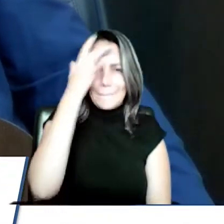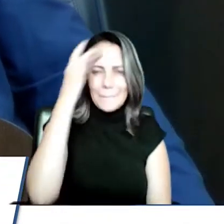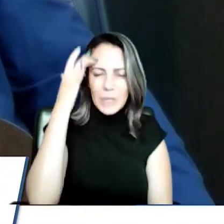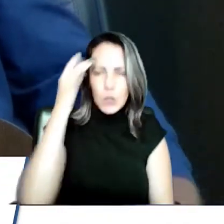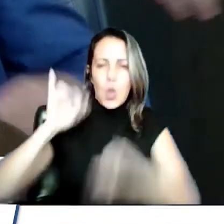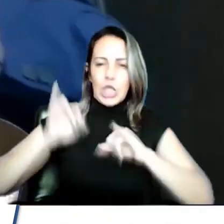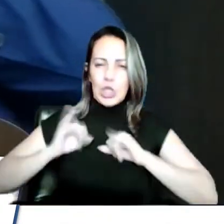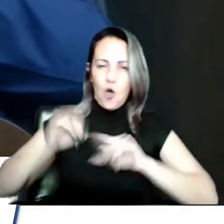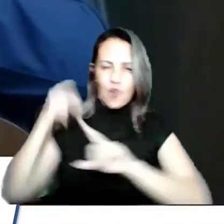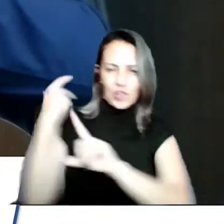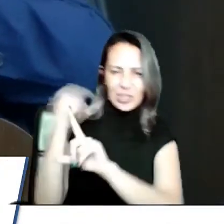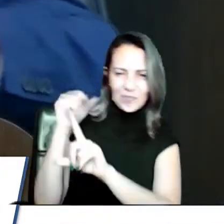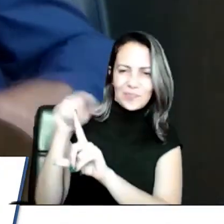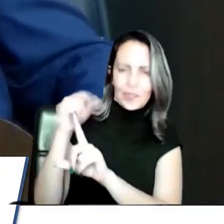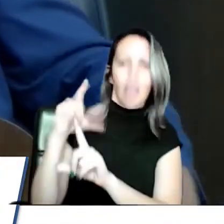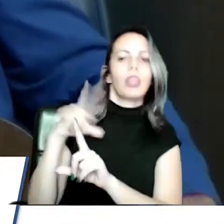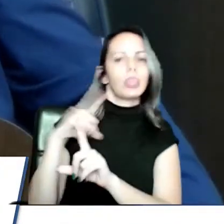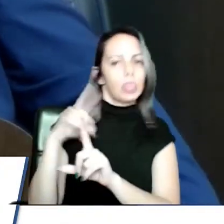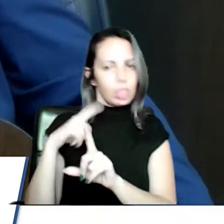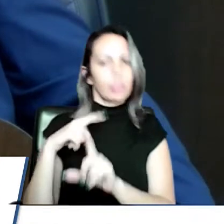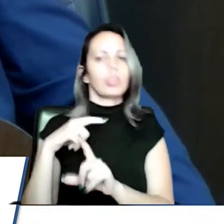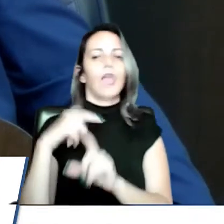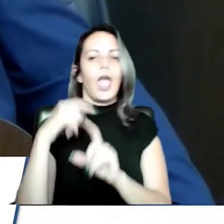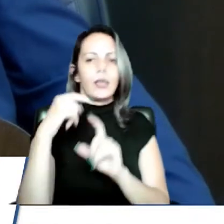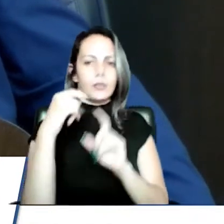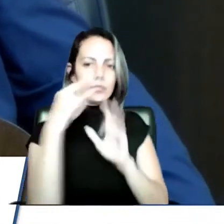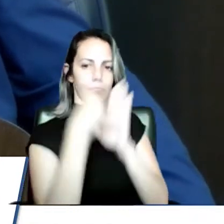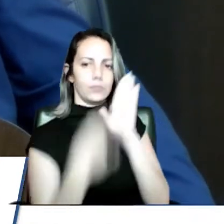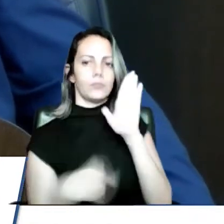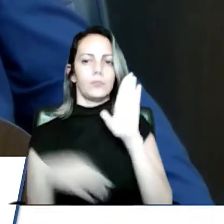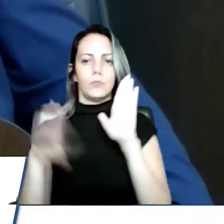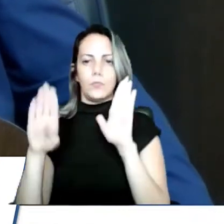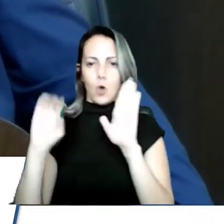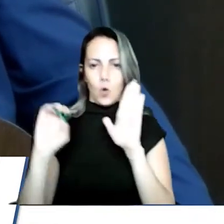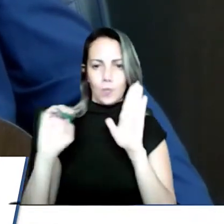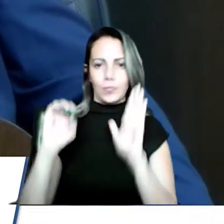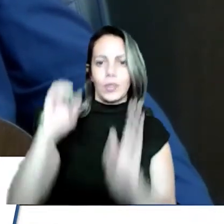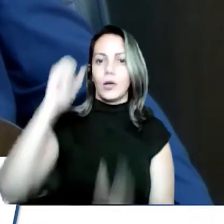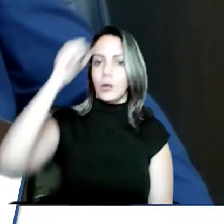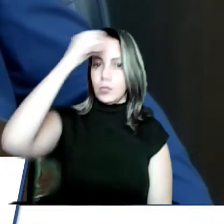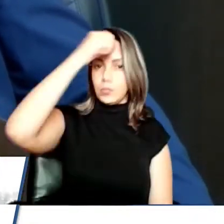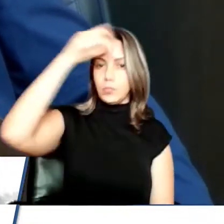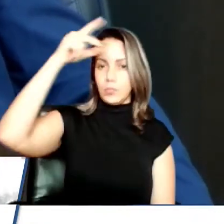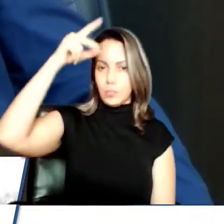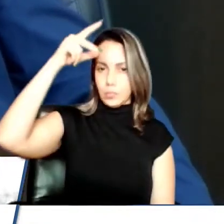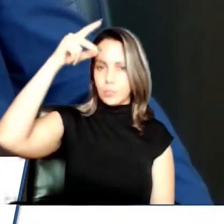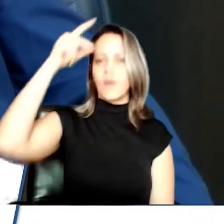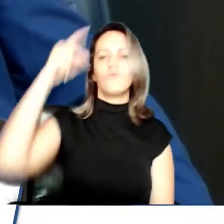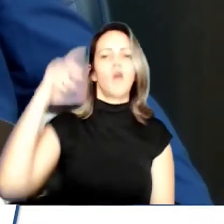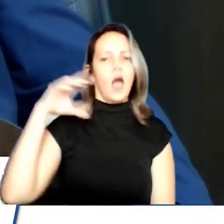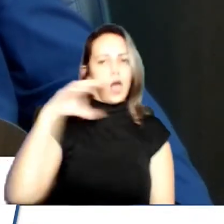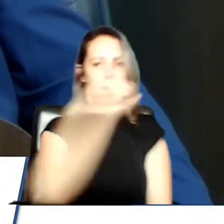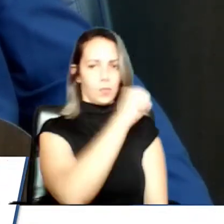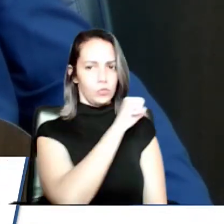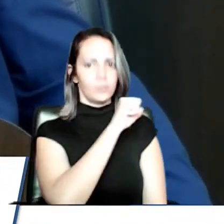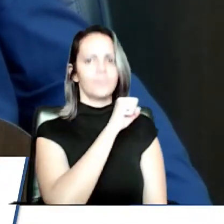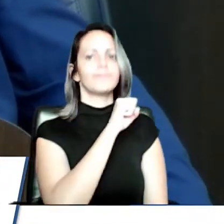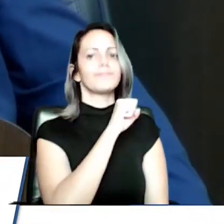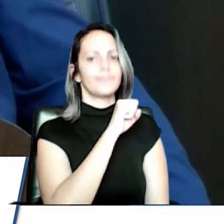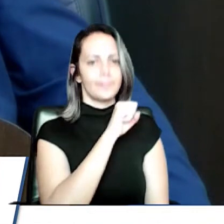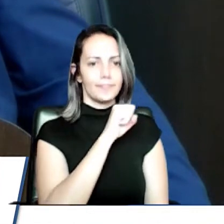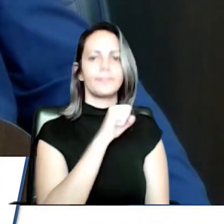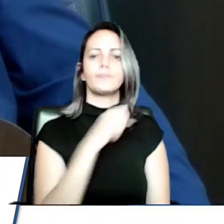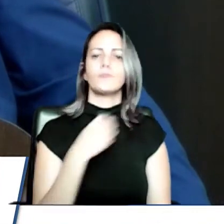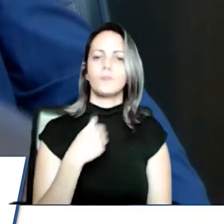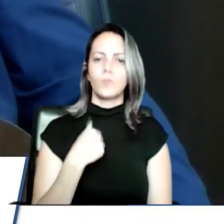o prefeito foi, no meu ponto de vista, foi ágil, tem que ter a punição, tem que ter a averiguação. A polícia civil,